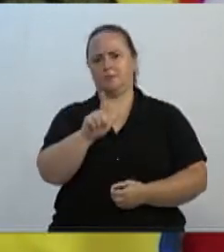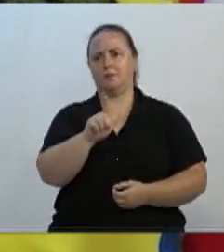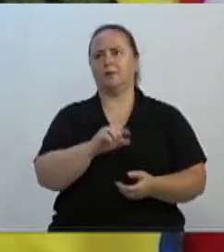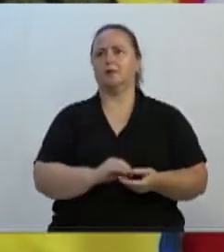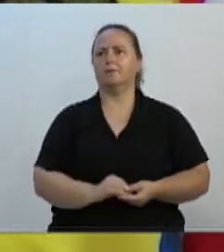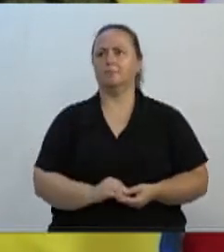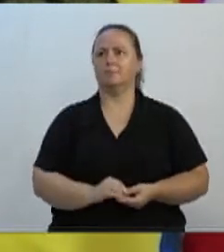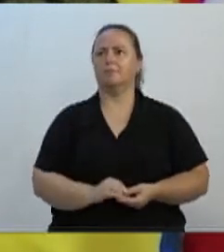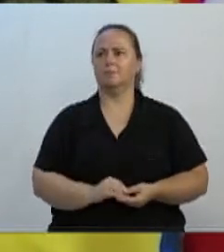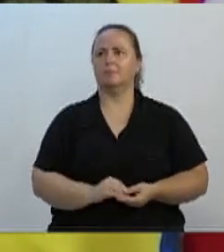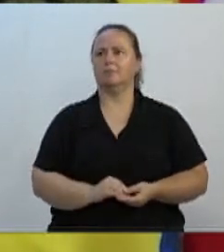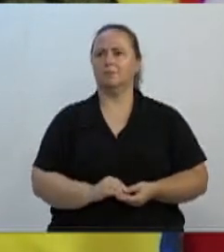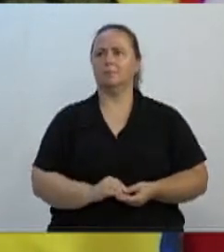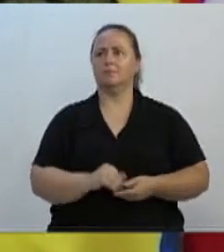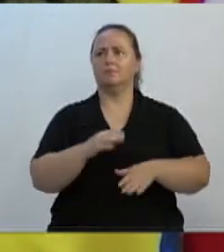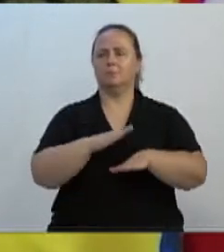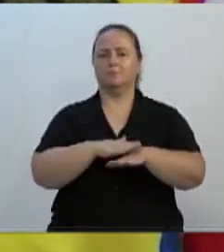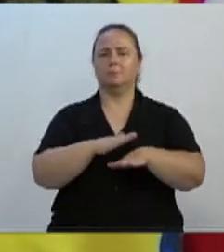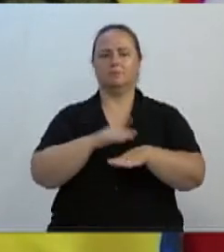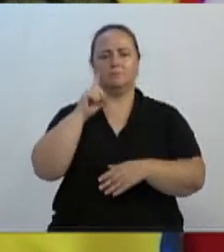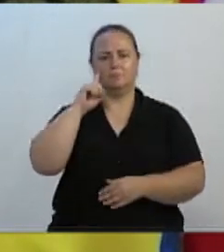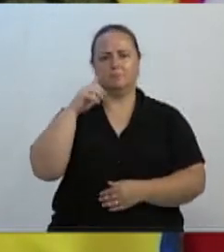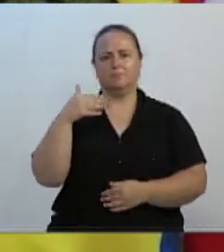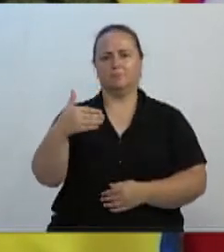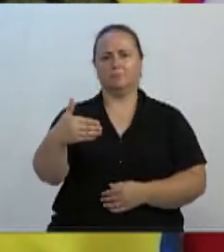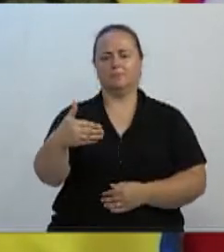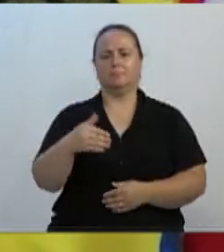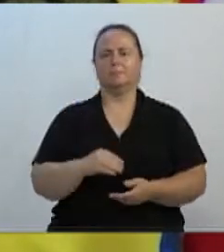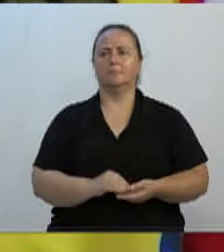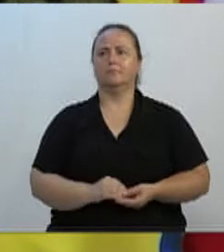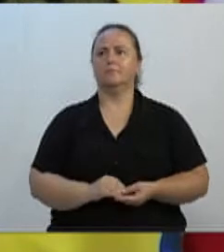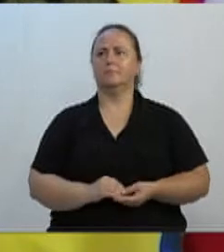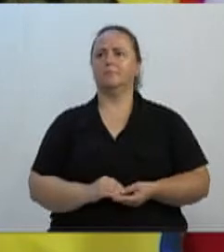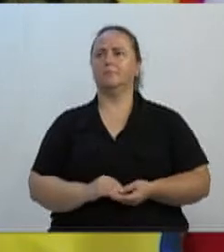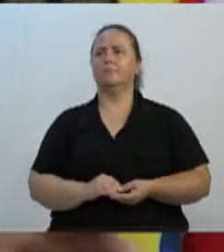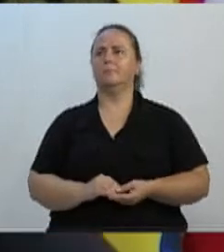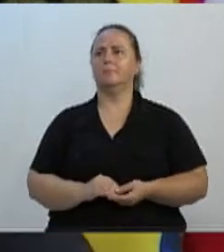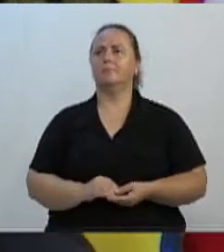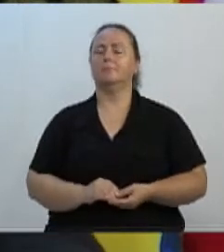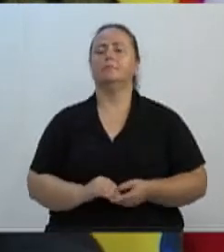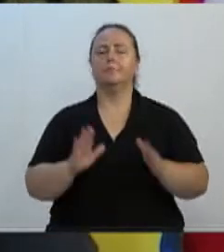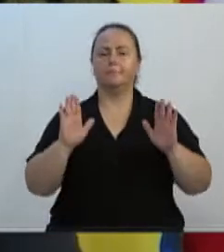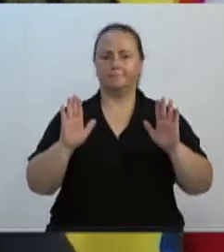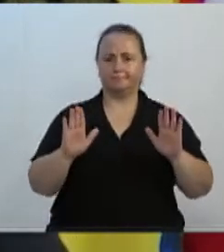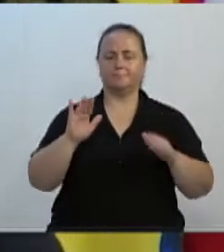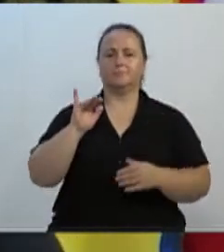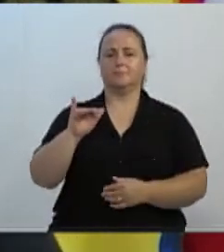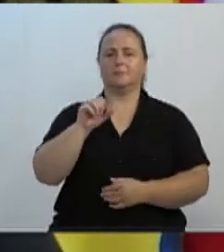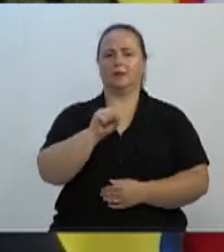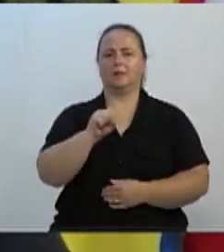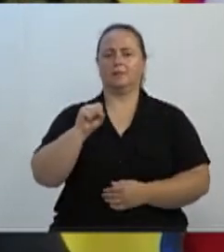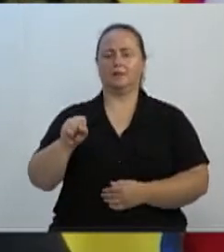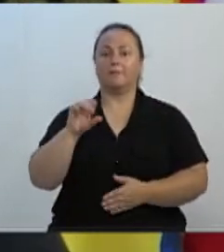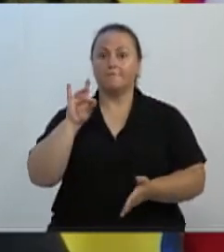efetivamente aplicadas no dia a dia. E o ISS fixo, presidente?